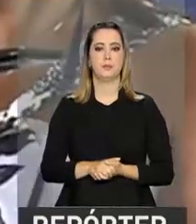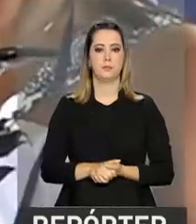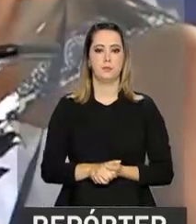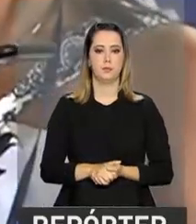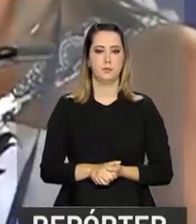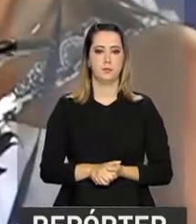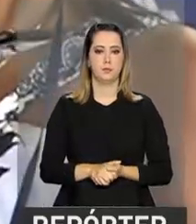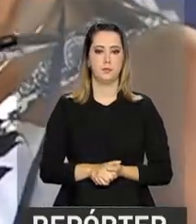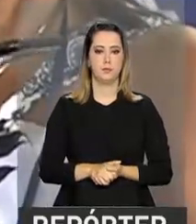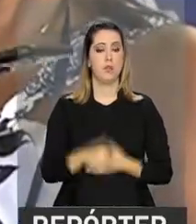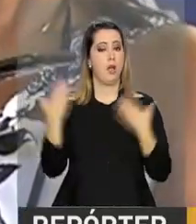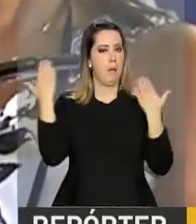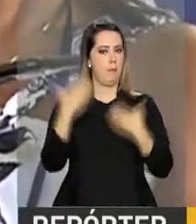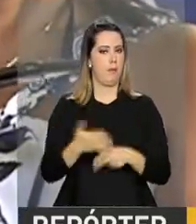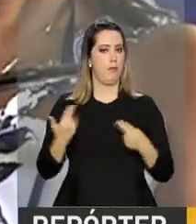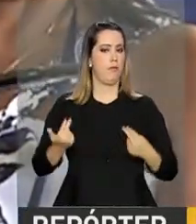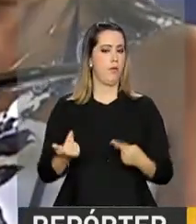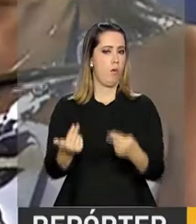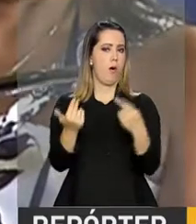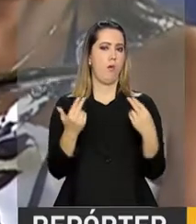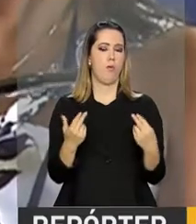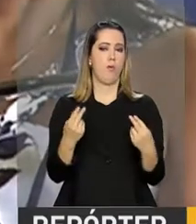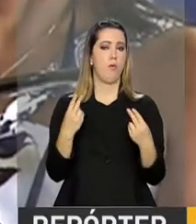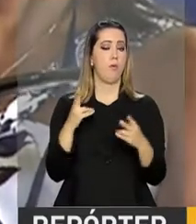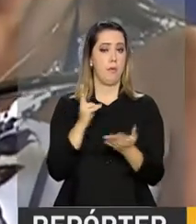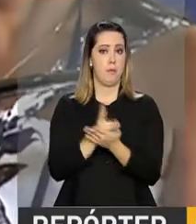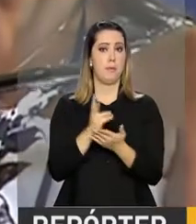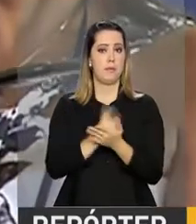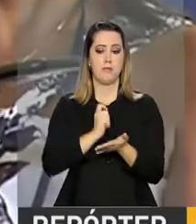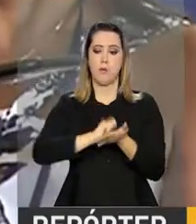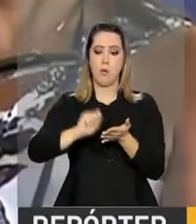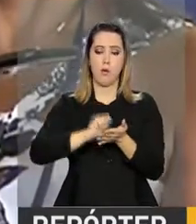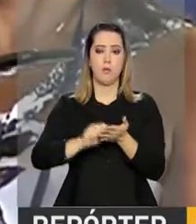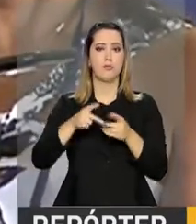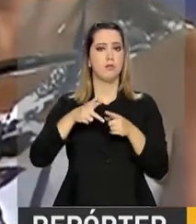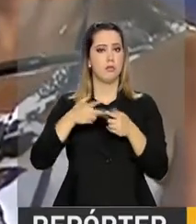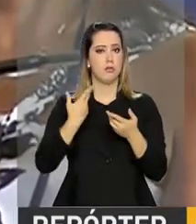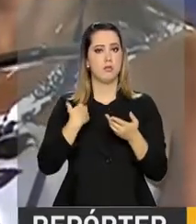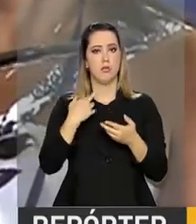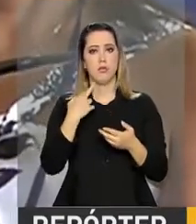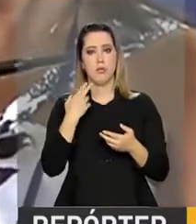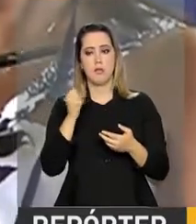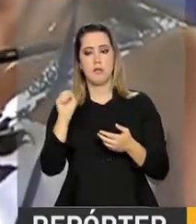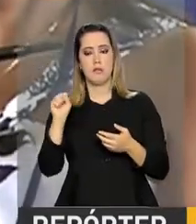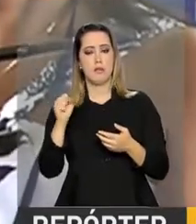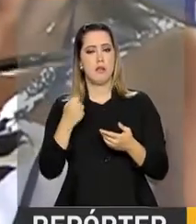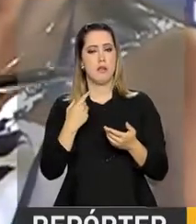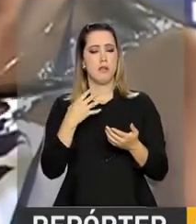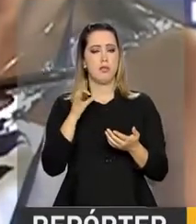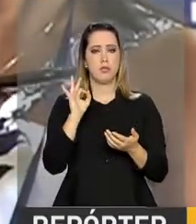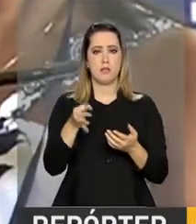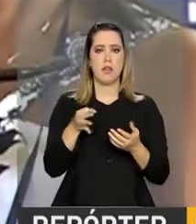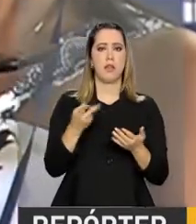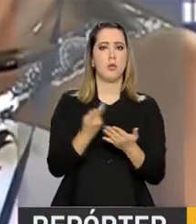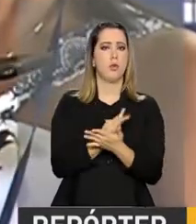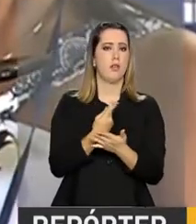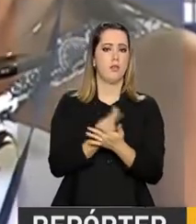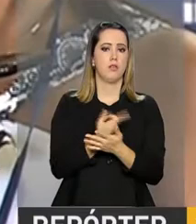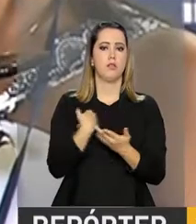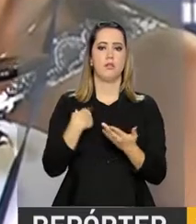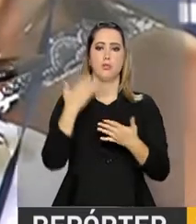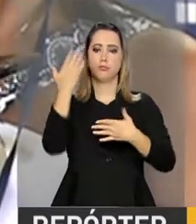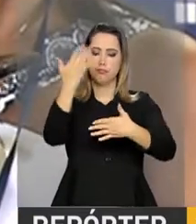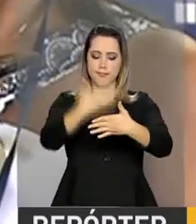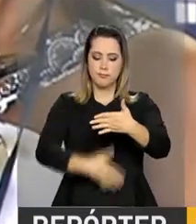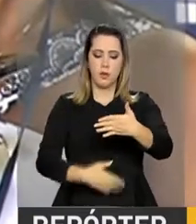da prova continua sendo a mesma, inclusive os critérios de correção da redação são os mesmos, não houve mudança. A cartilha